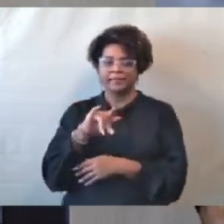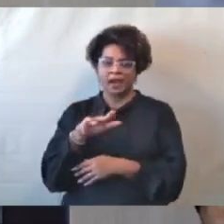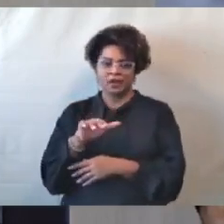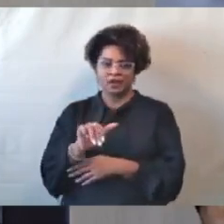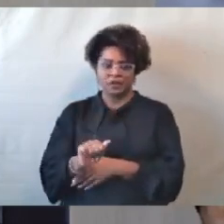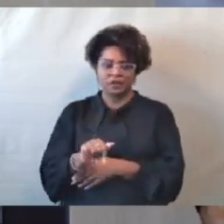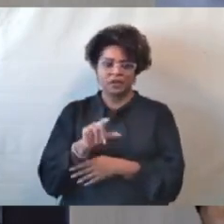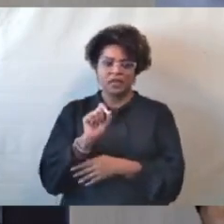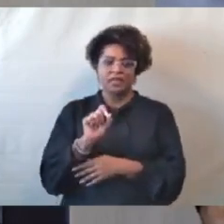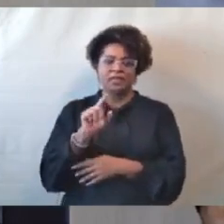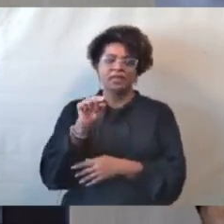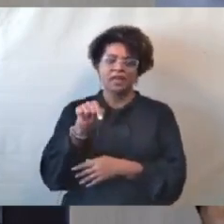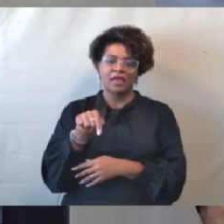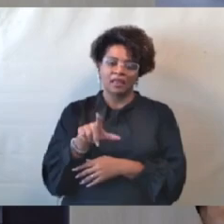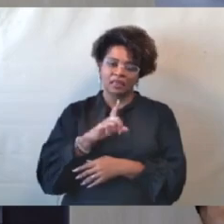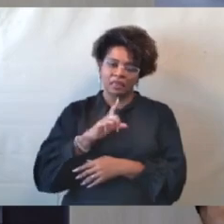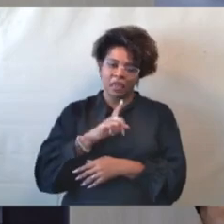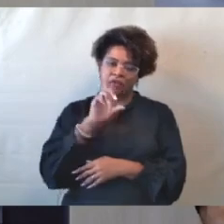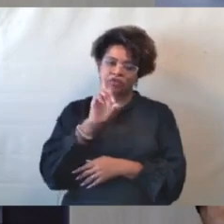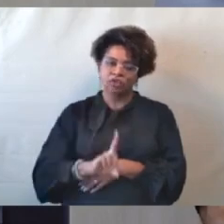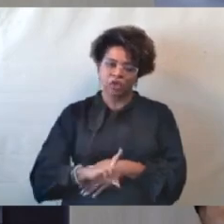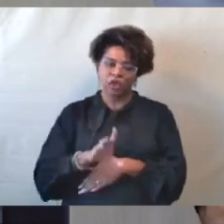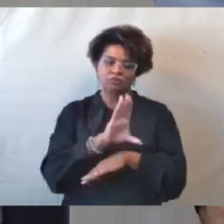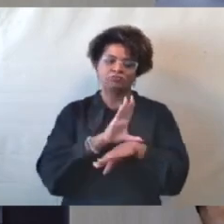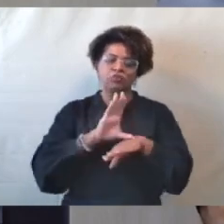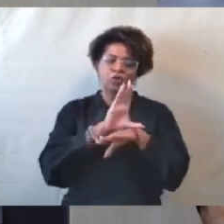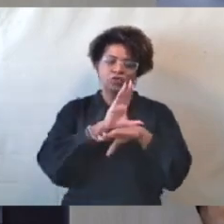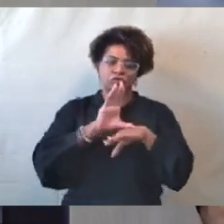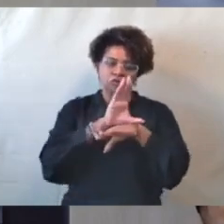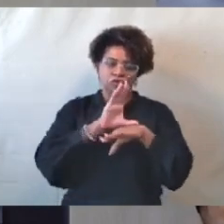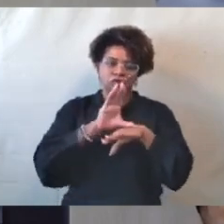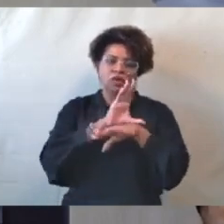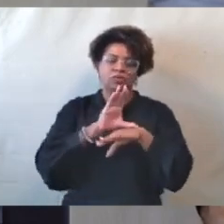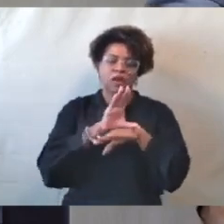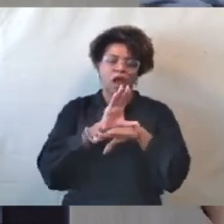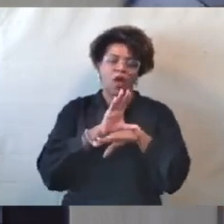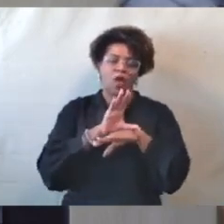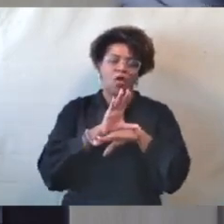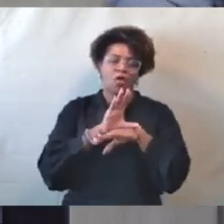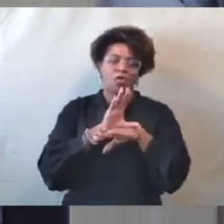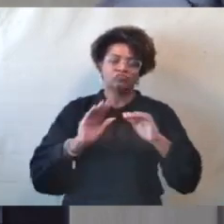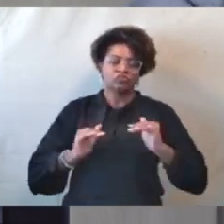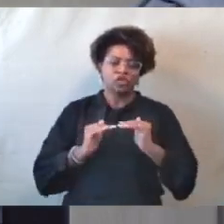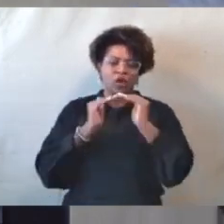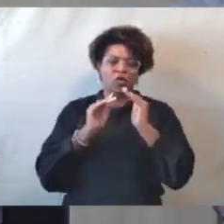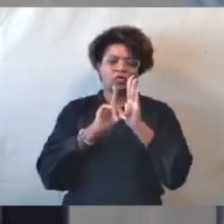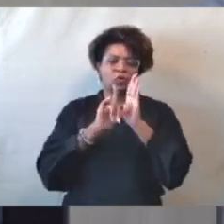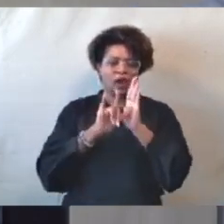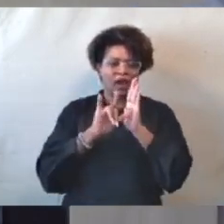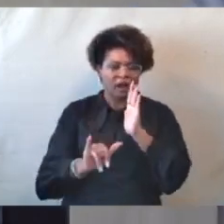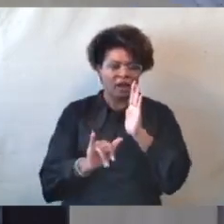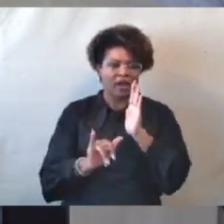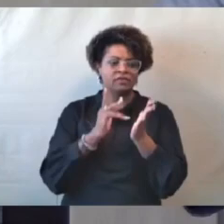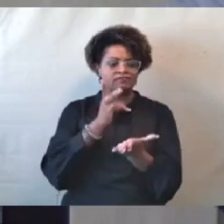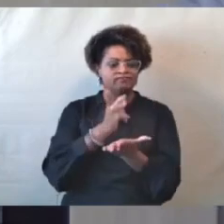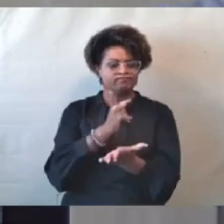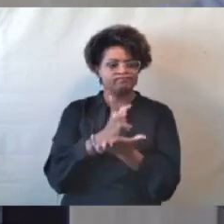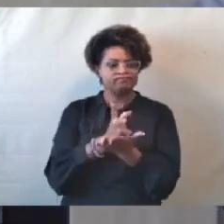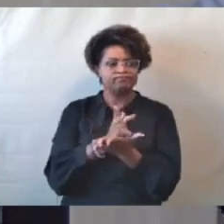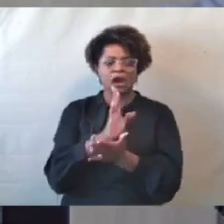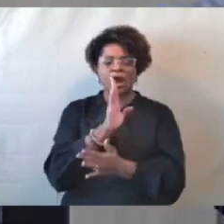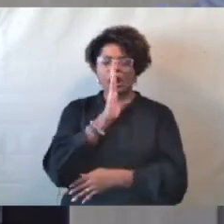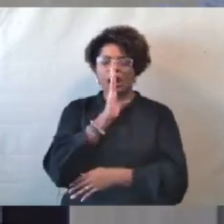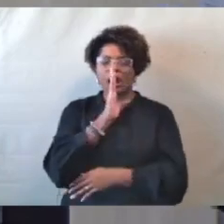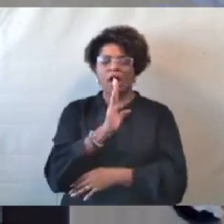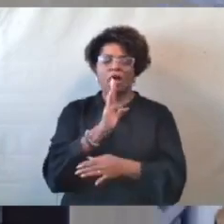esta possui o direito constitucional e legalmente assegurado de permanecer calada diante das